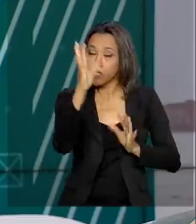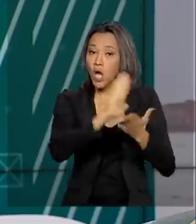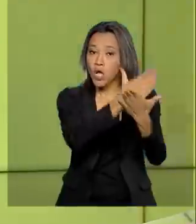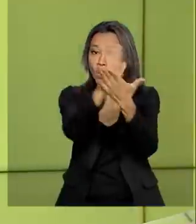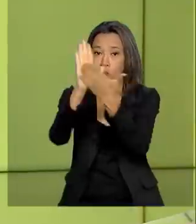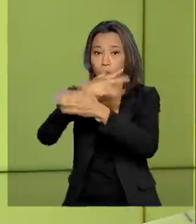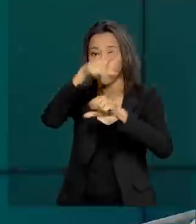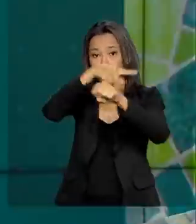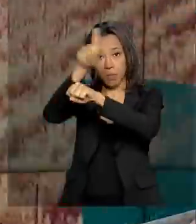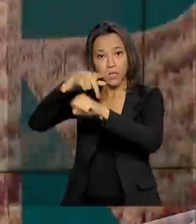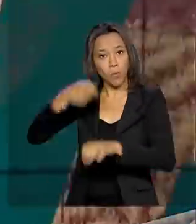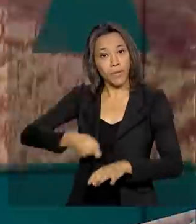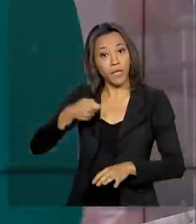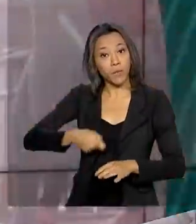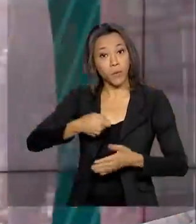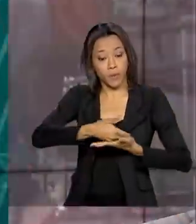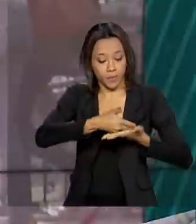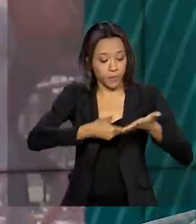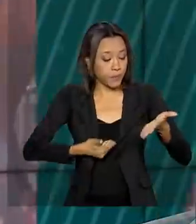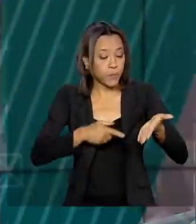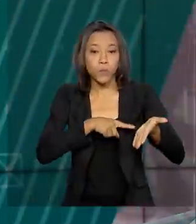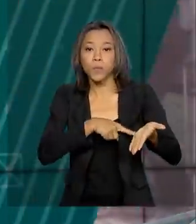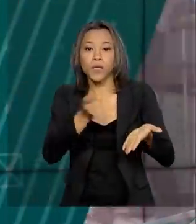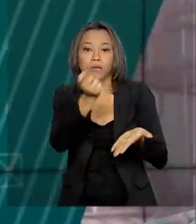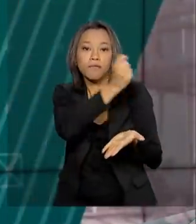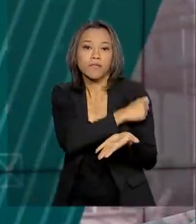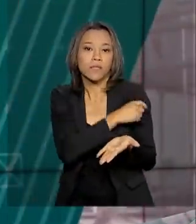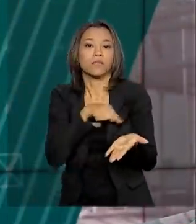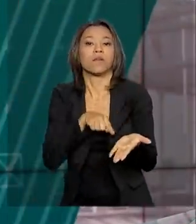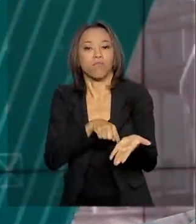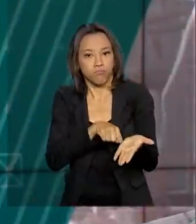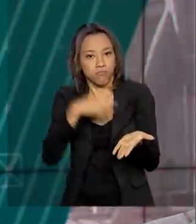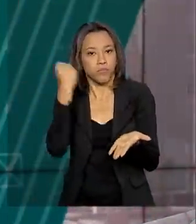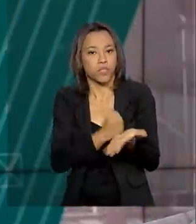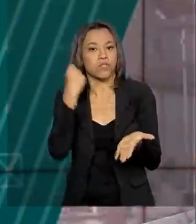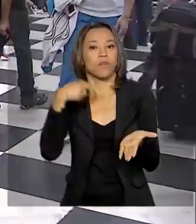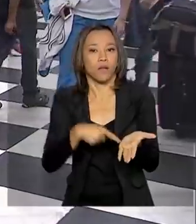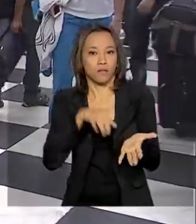obrigatória a apresentação do Certificado Internacional de Vacinação.